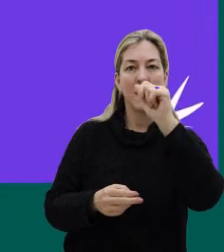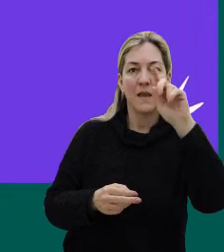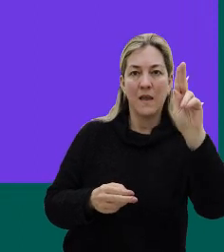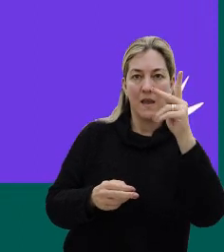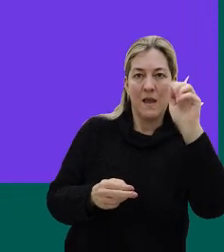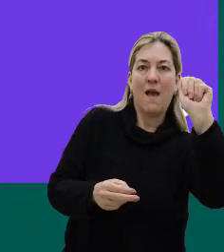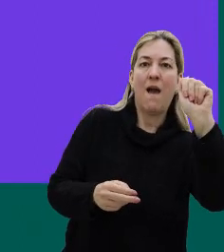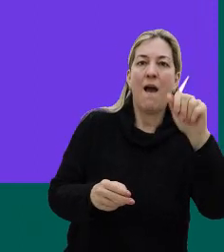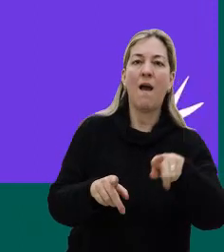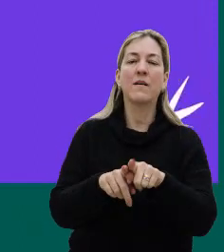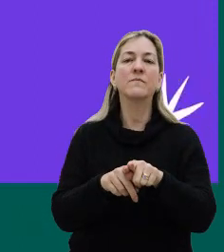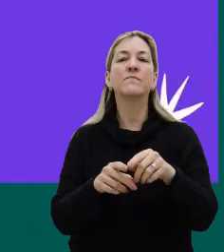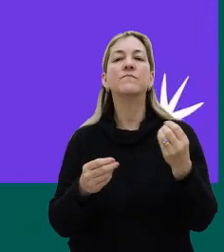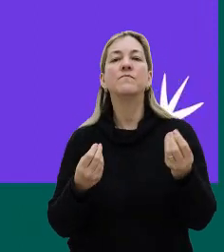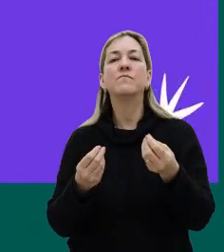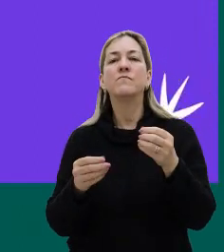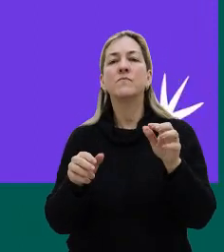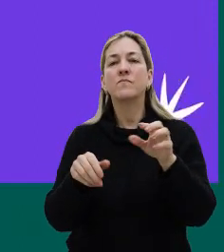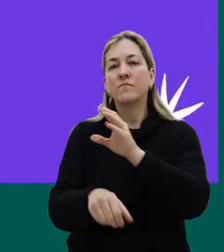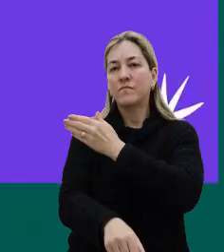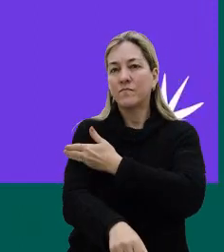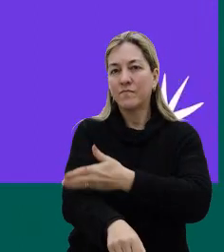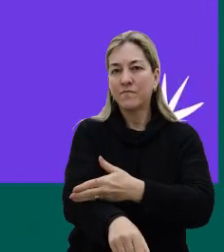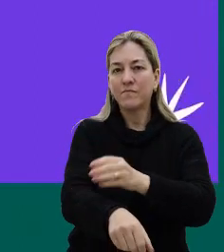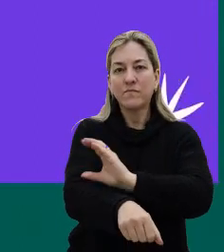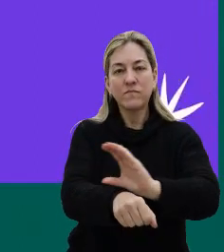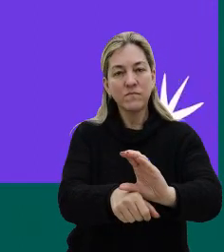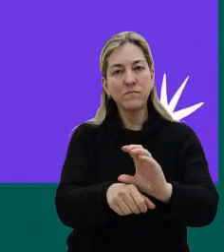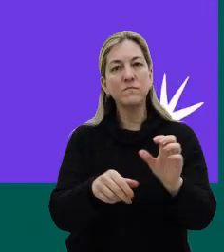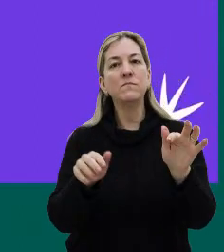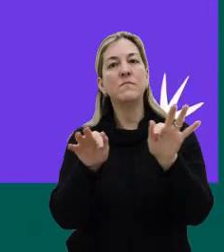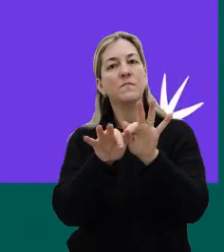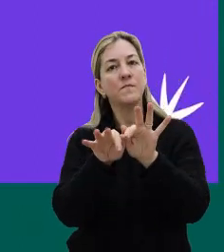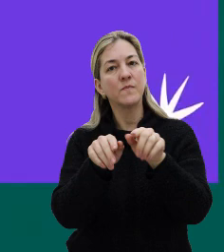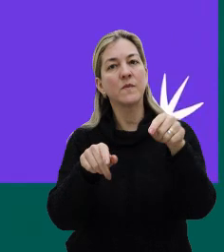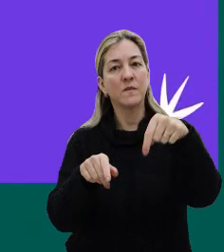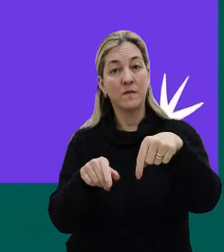graduação da Fevale e também sou estagiária clínica aqui no CIP.